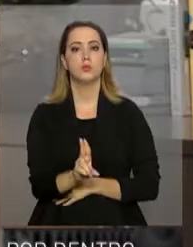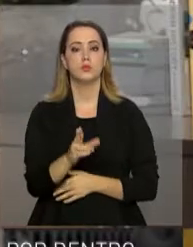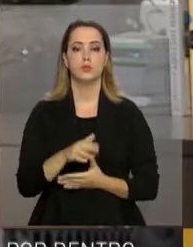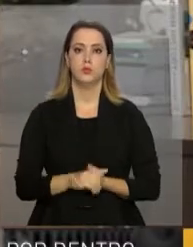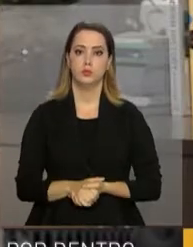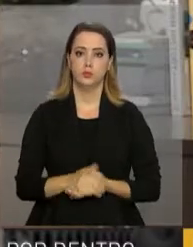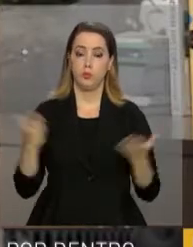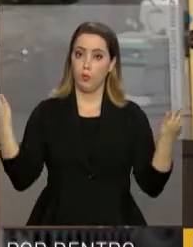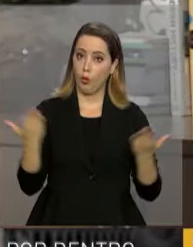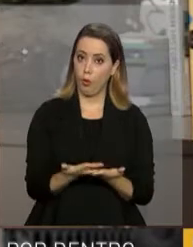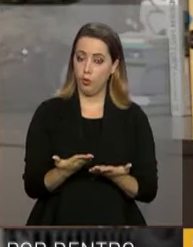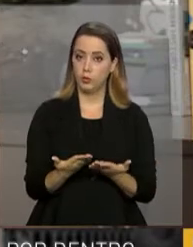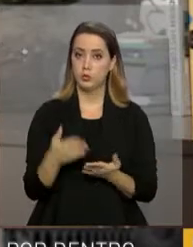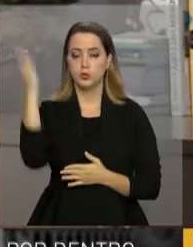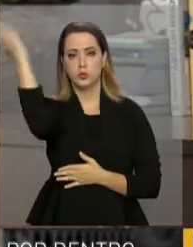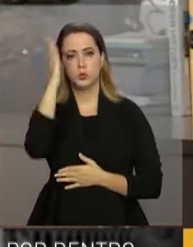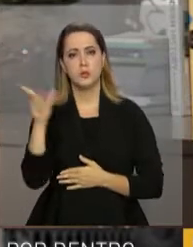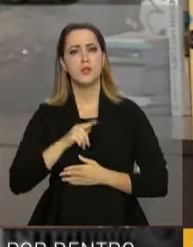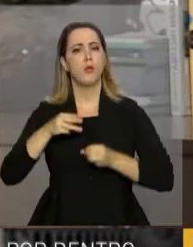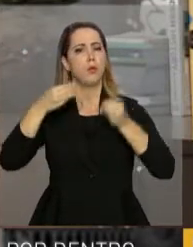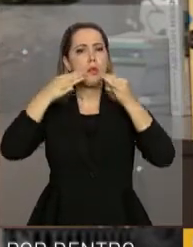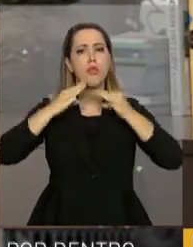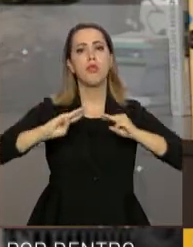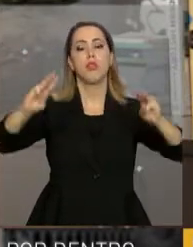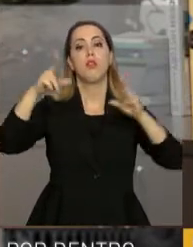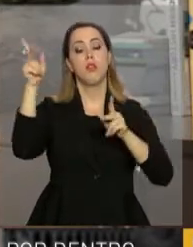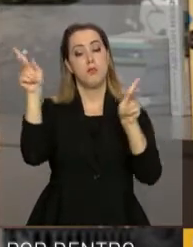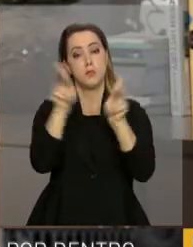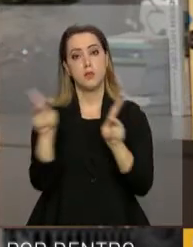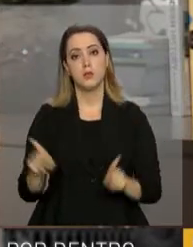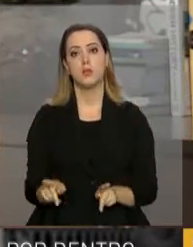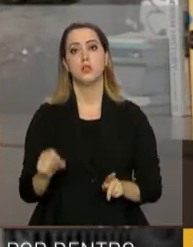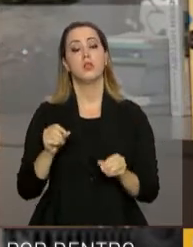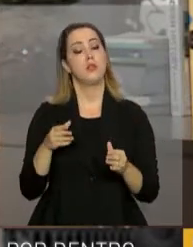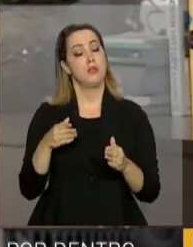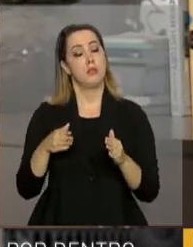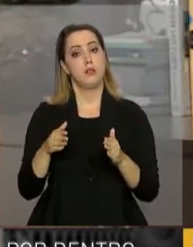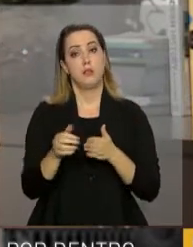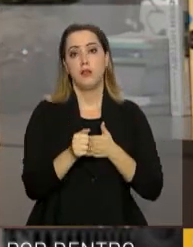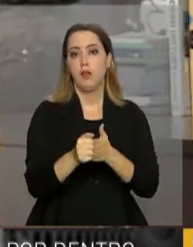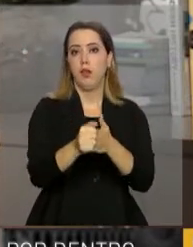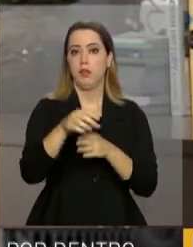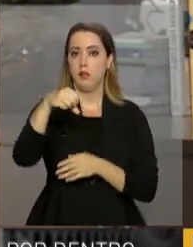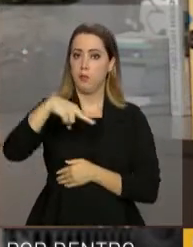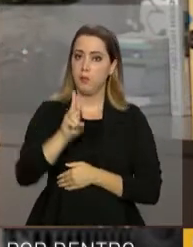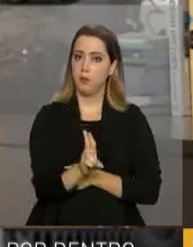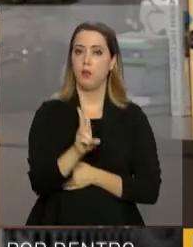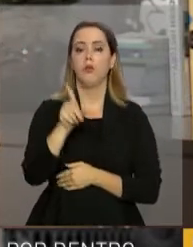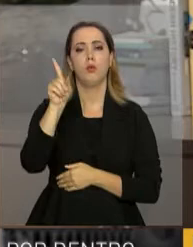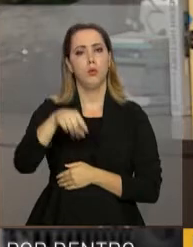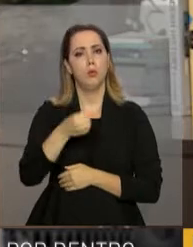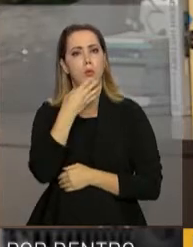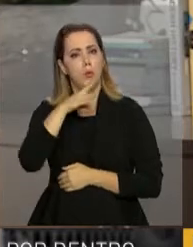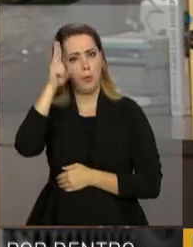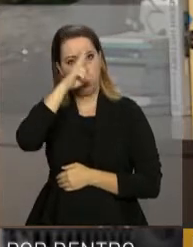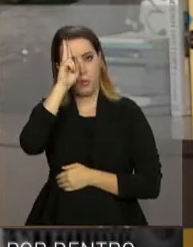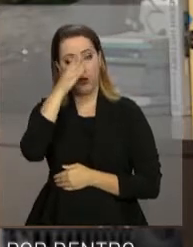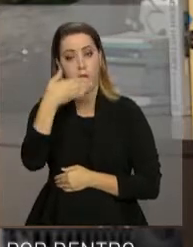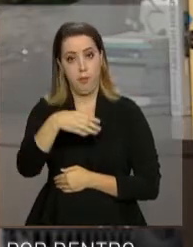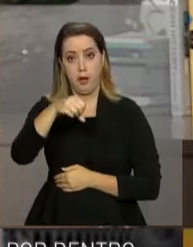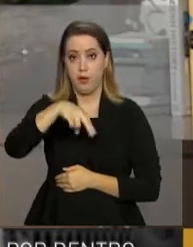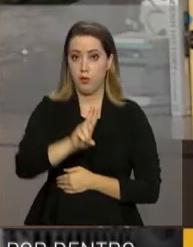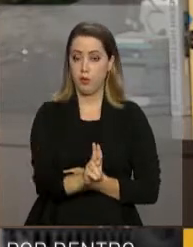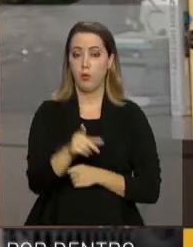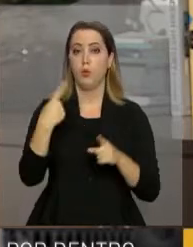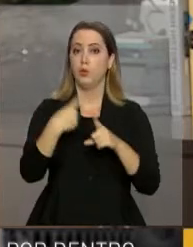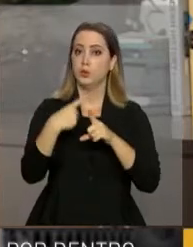Hoje o Brasil tem missões de paz sempre sob a égide da ONU, é bom lembrar isso, porque é o grande guarda-chuva, digamos assim,